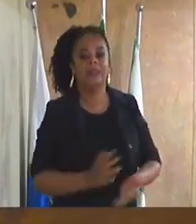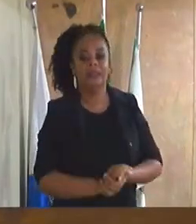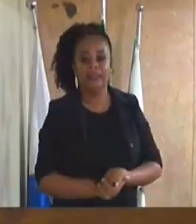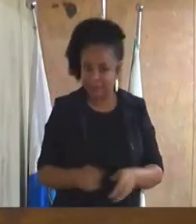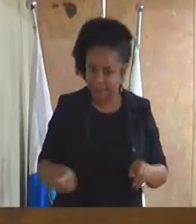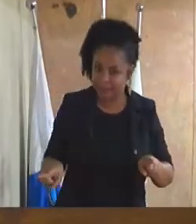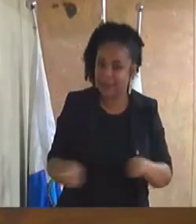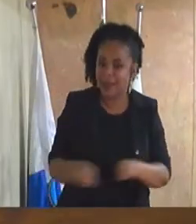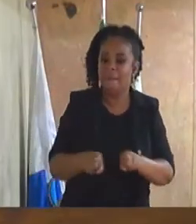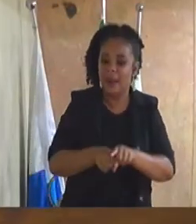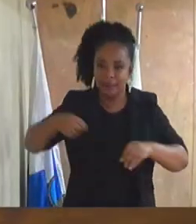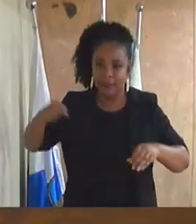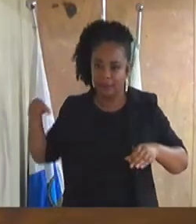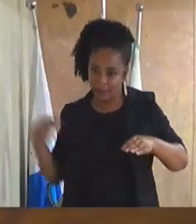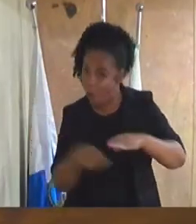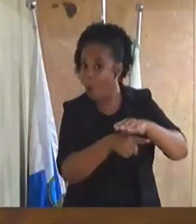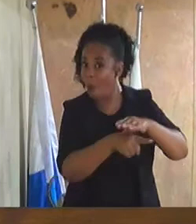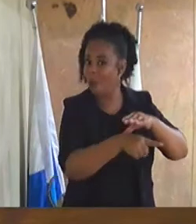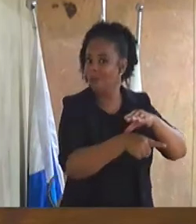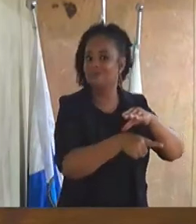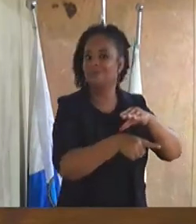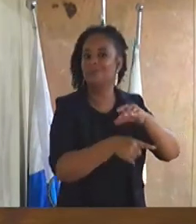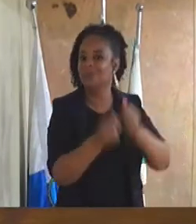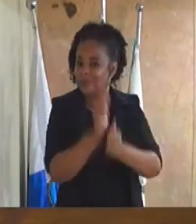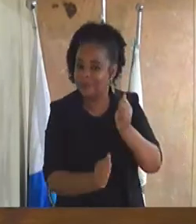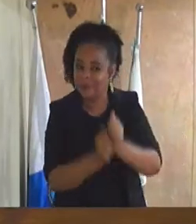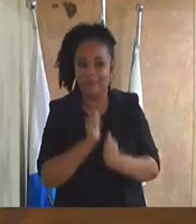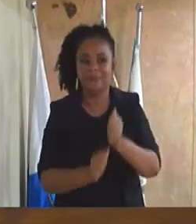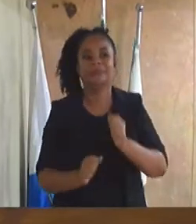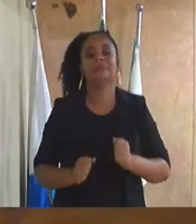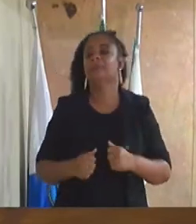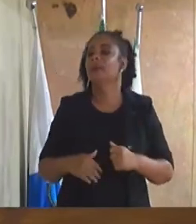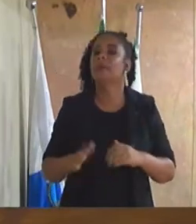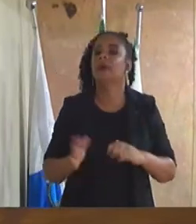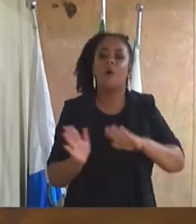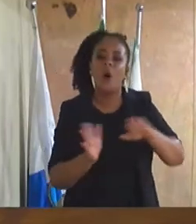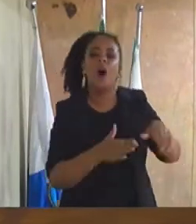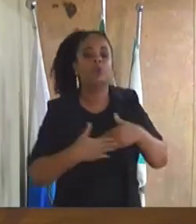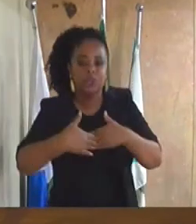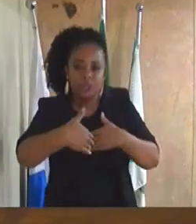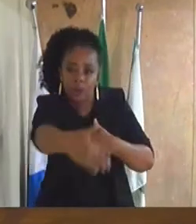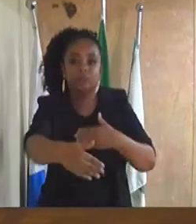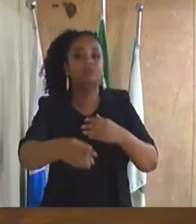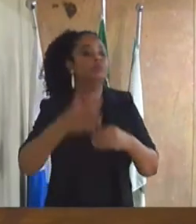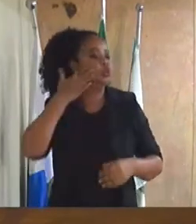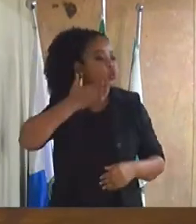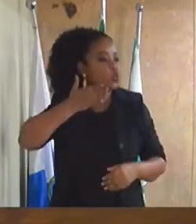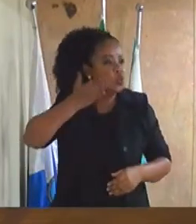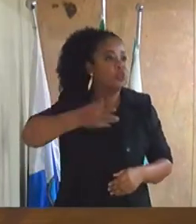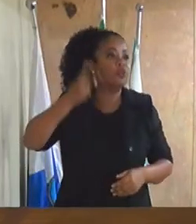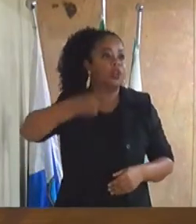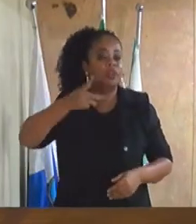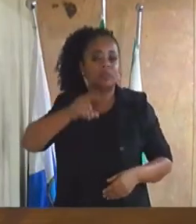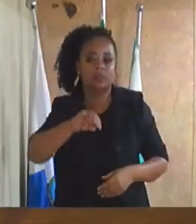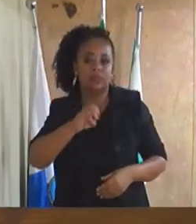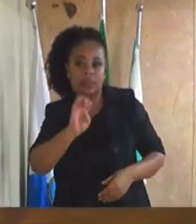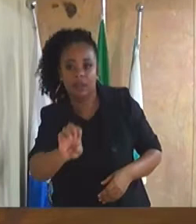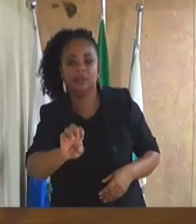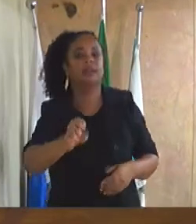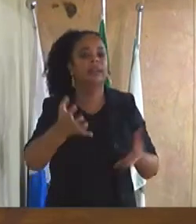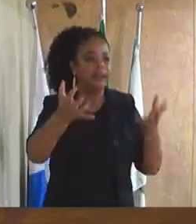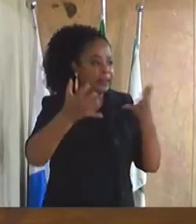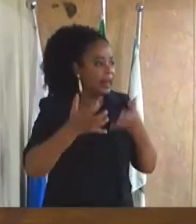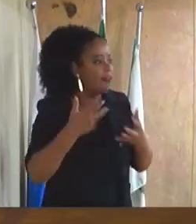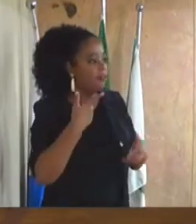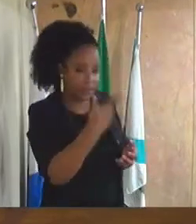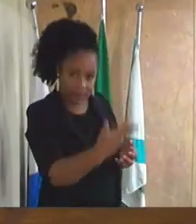bom dando continuidade aqui ao nosso discurso vereadora Deise vossa excelência quer fazer pulso